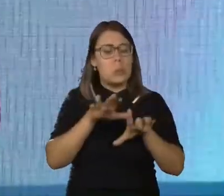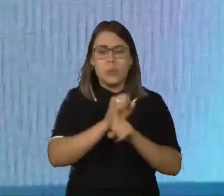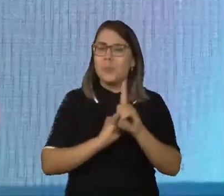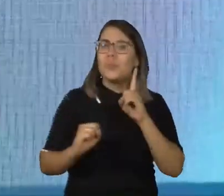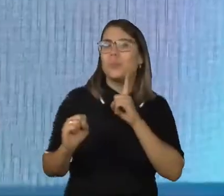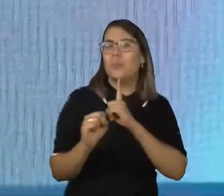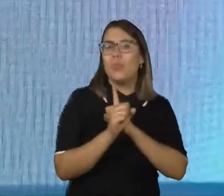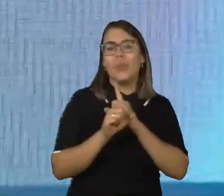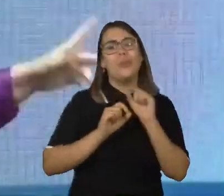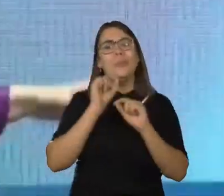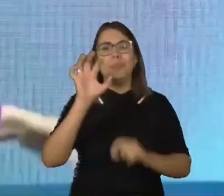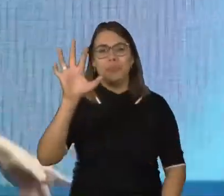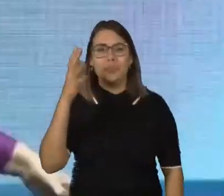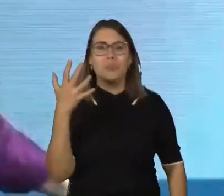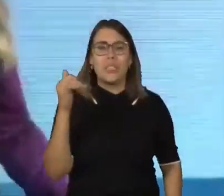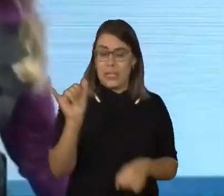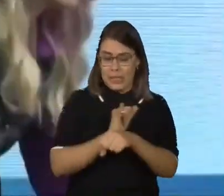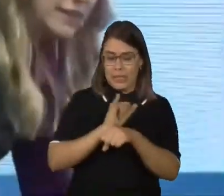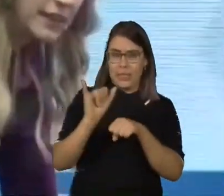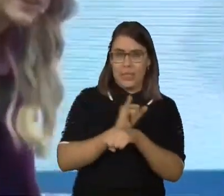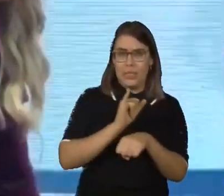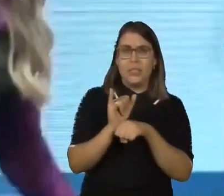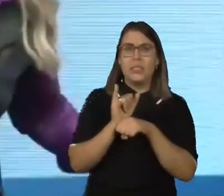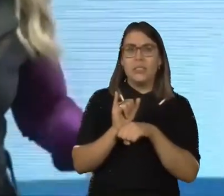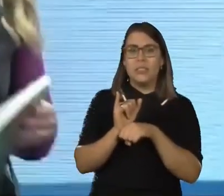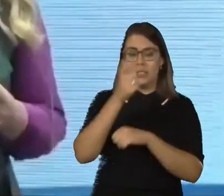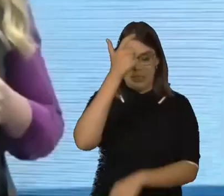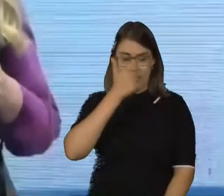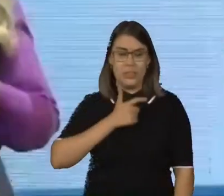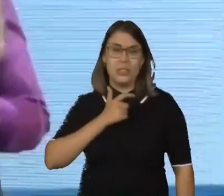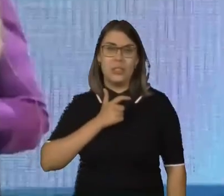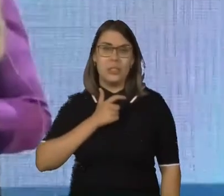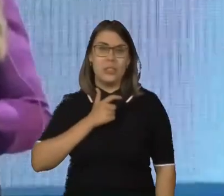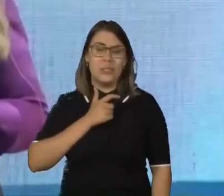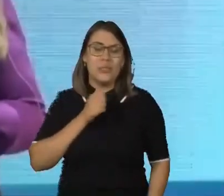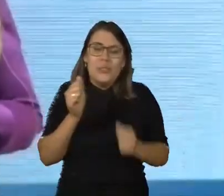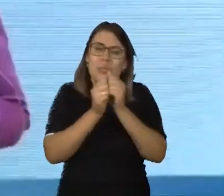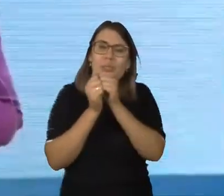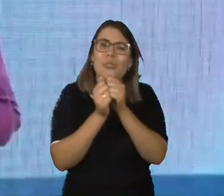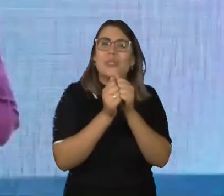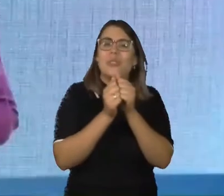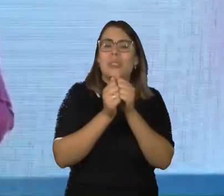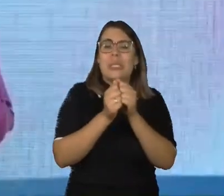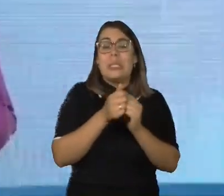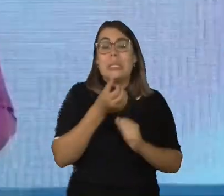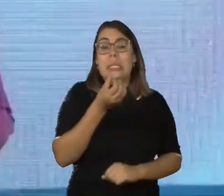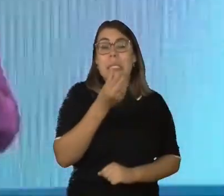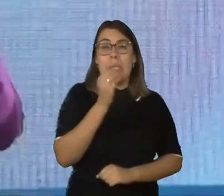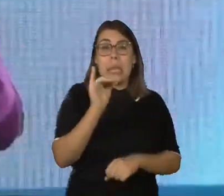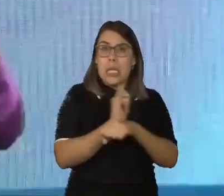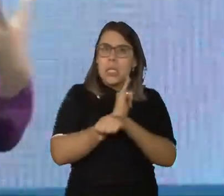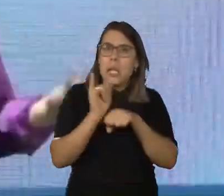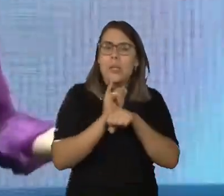Por que você está falando intenção do dia? Que é a técnica que eu descrevo aqui junto com mais de 60 técnicas neurológicas, que